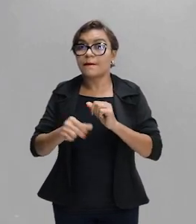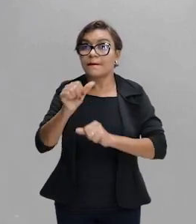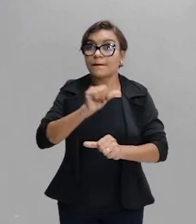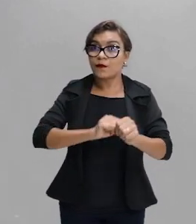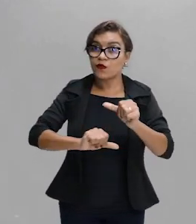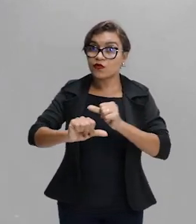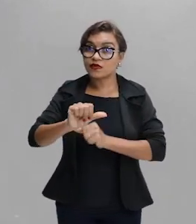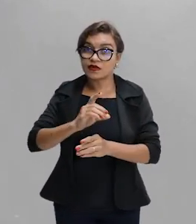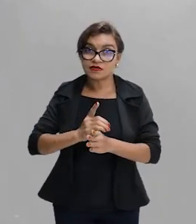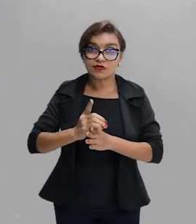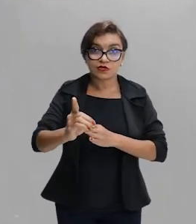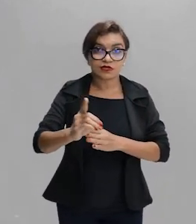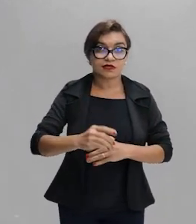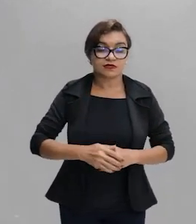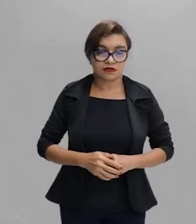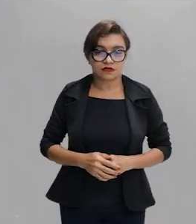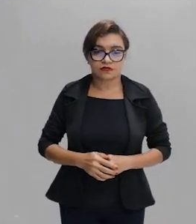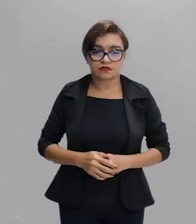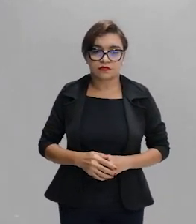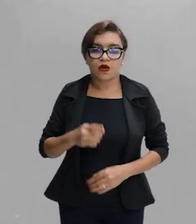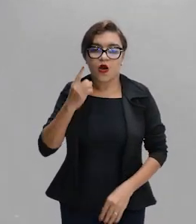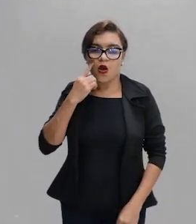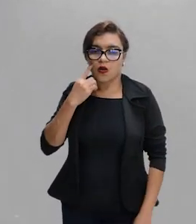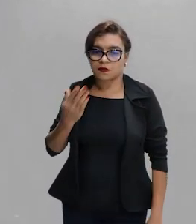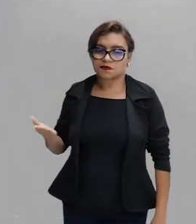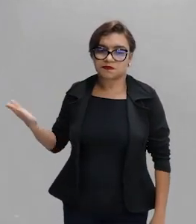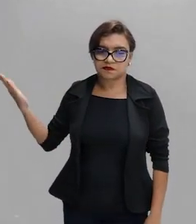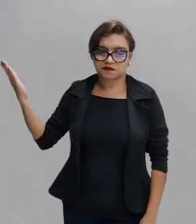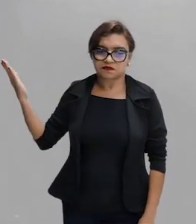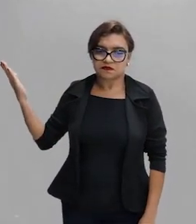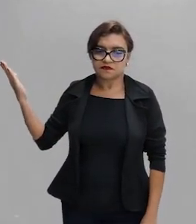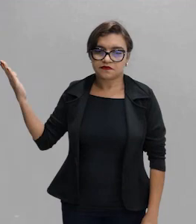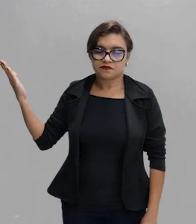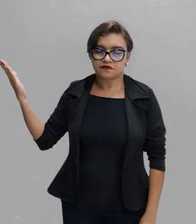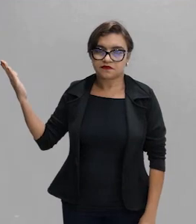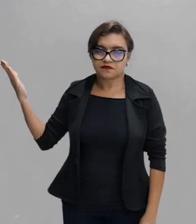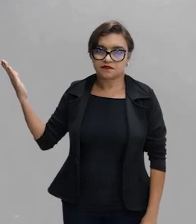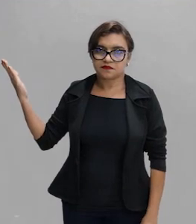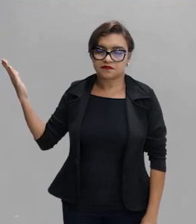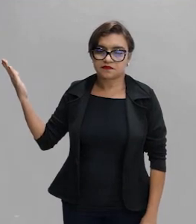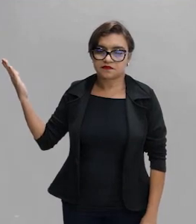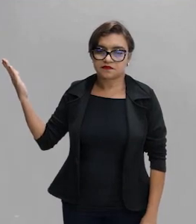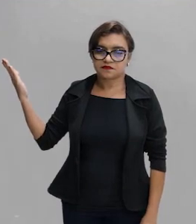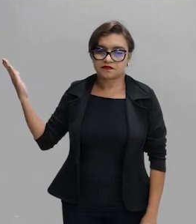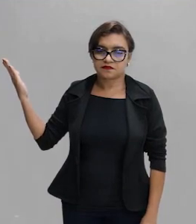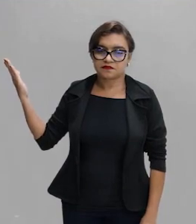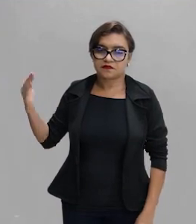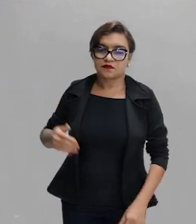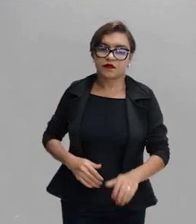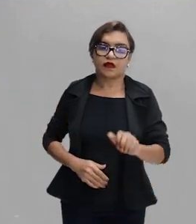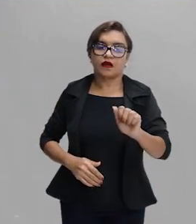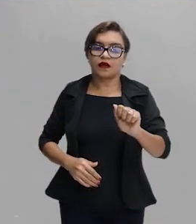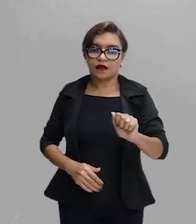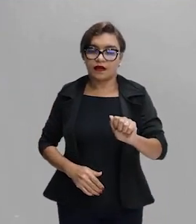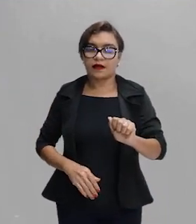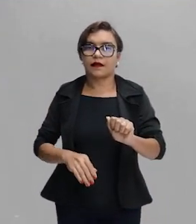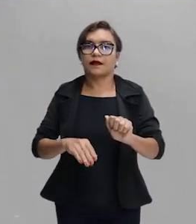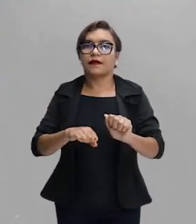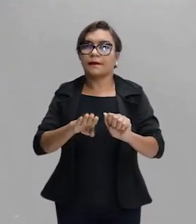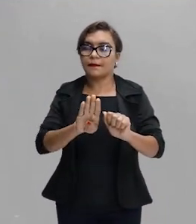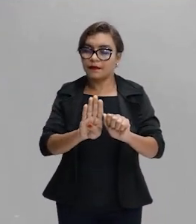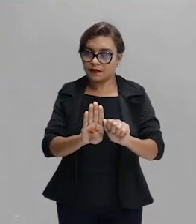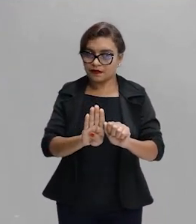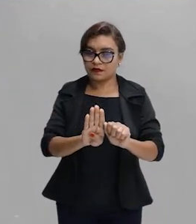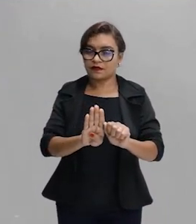dividido pelo segmento AB que vai ser a hipotenusa cateto oposto sobre a hipotenusa. Então, AB vai ser o desvio dividido pelo